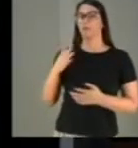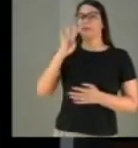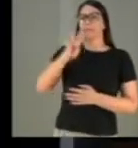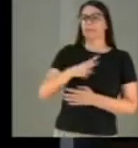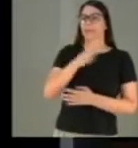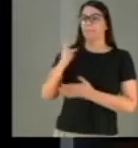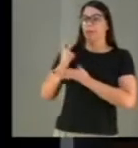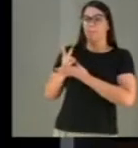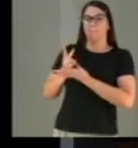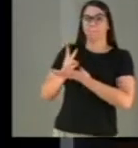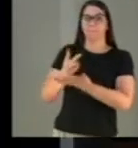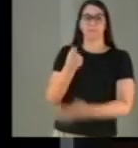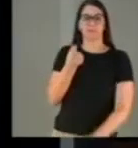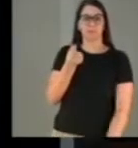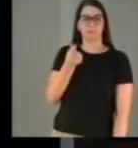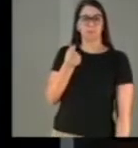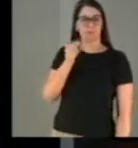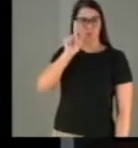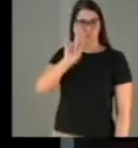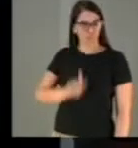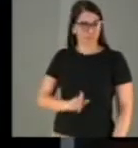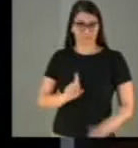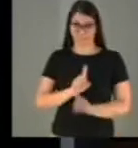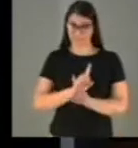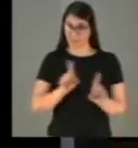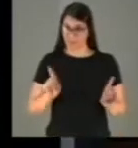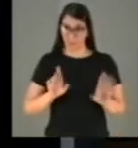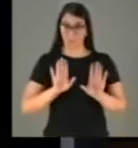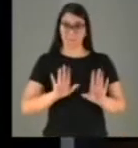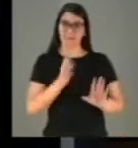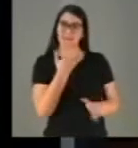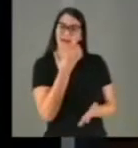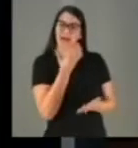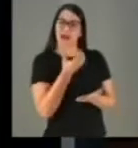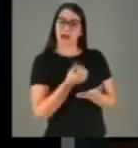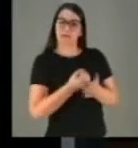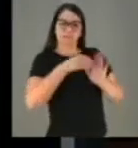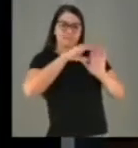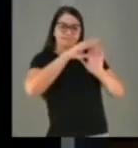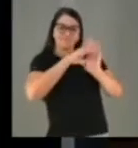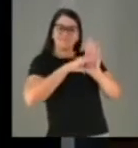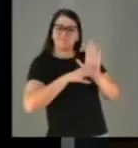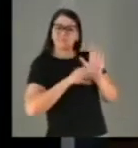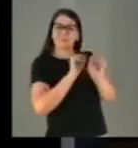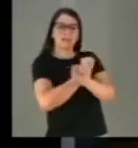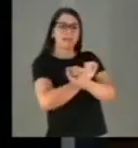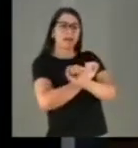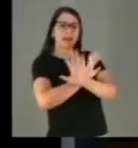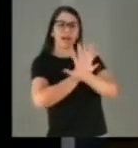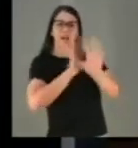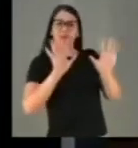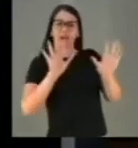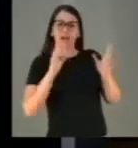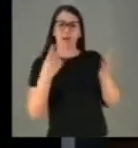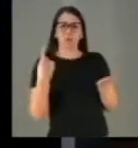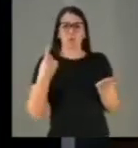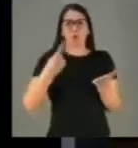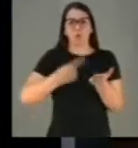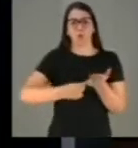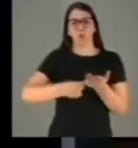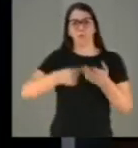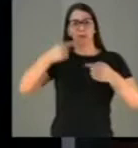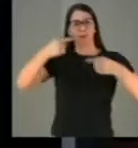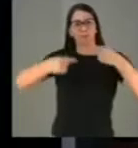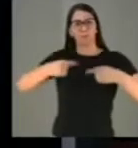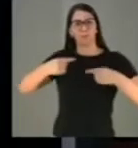ao arbítrio do gestor, mas a adoção de critérios mais transparentes, combinados com uma política de